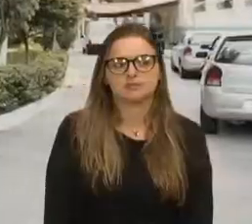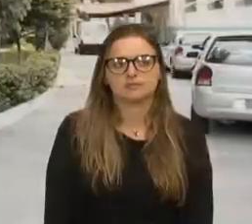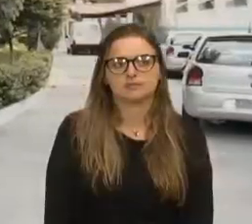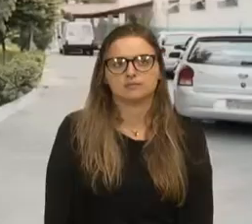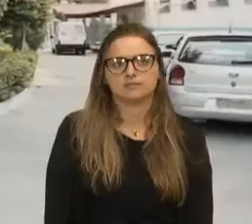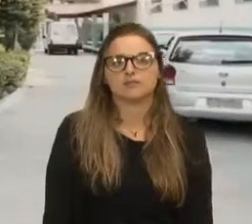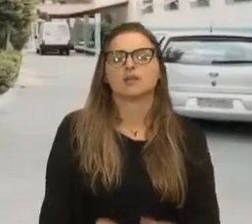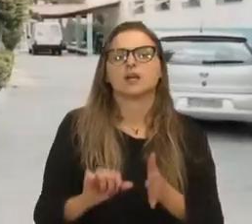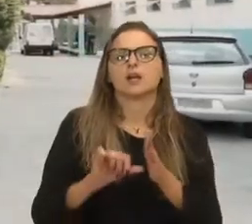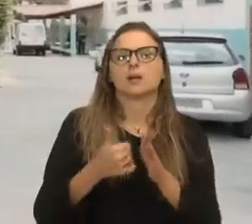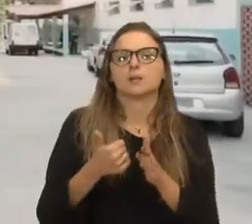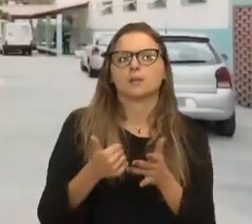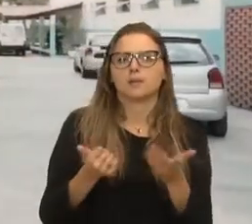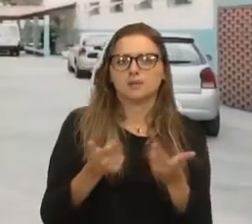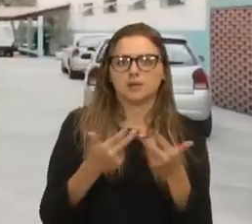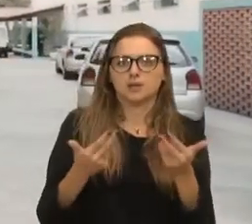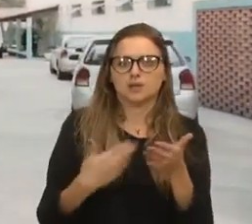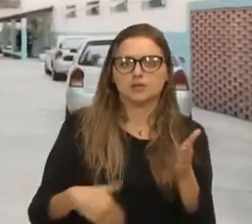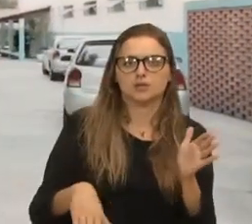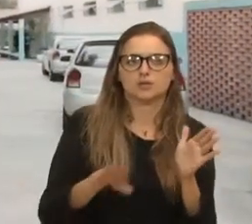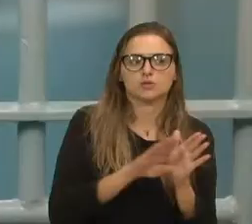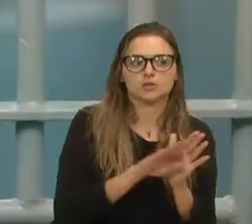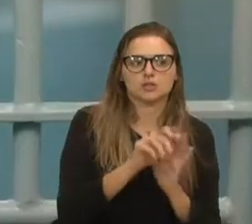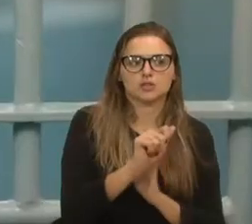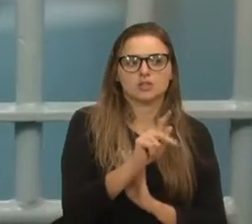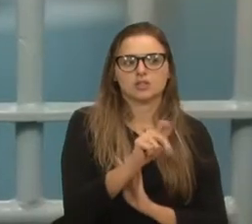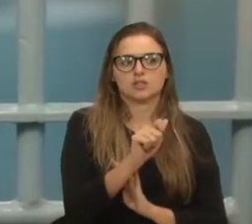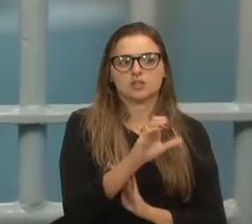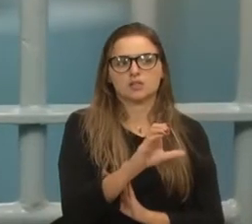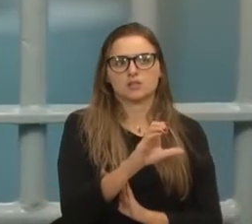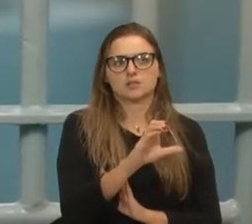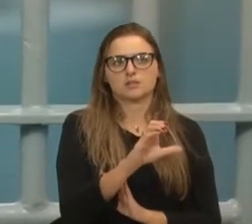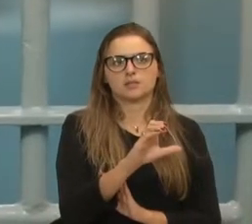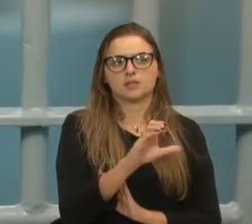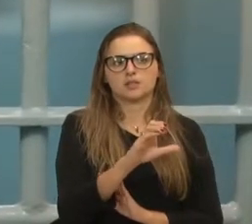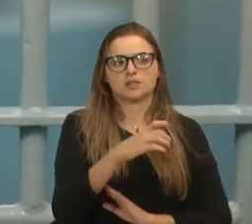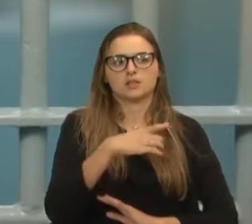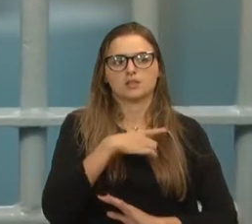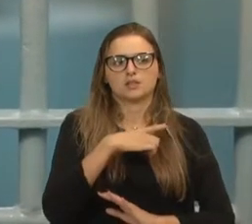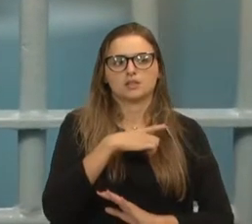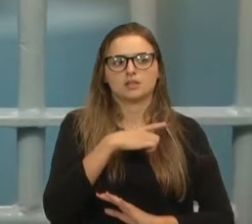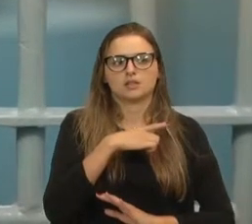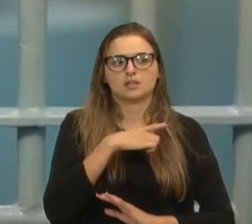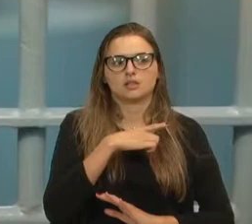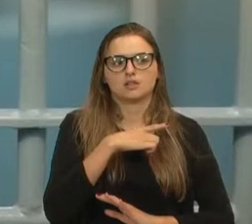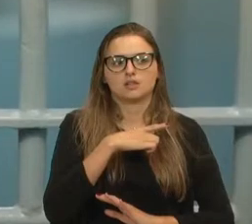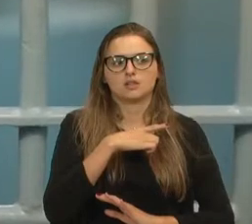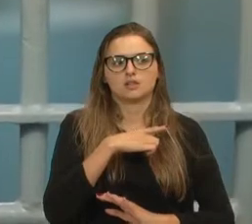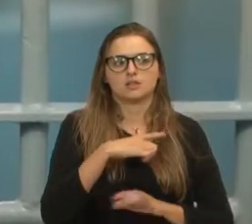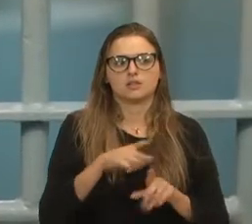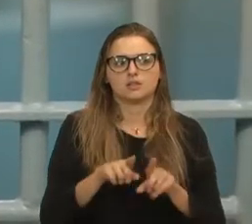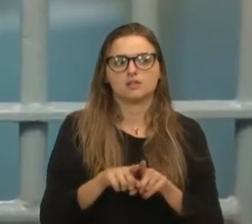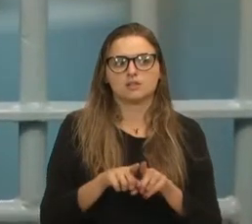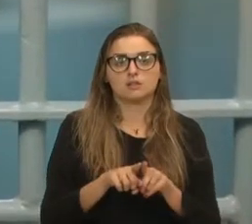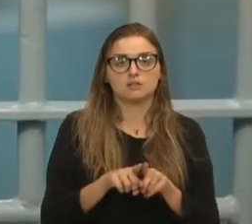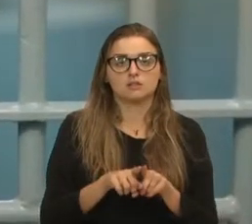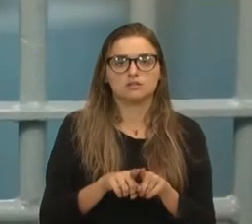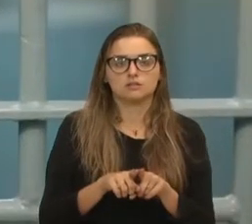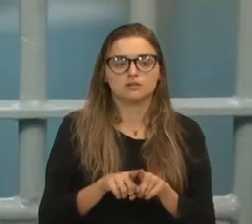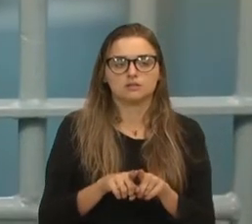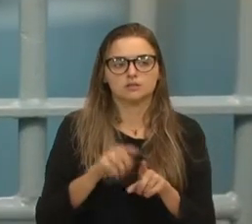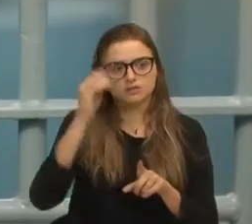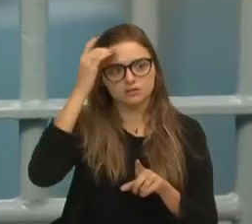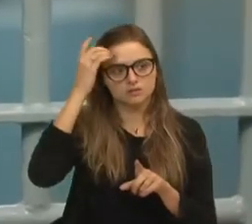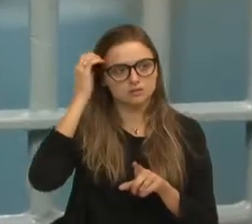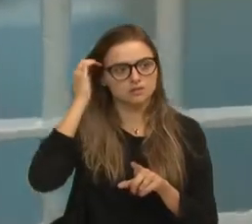O primeiro impacto na hora que você chega na portaria, que o plantonista fala, pode tirar algema, que daqui para frente ele não usa mais algema, e